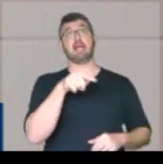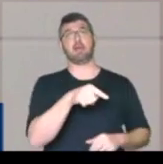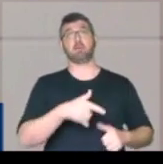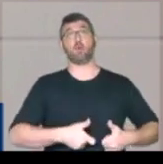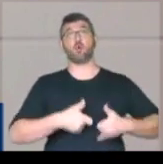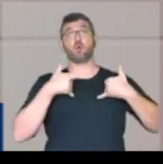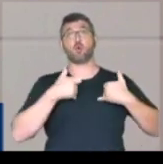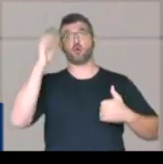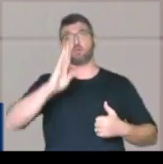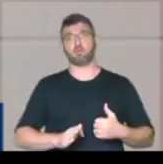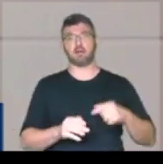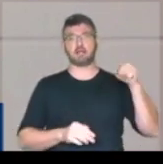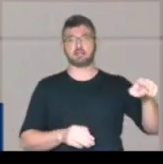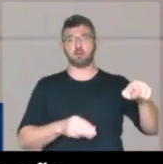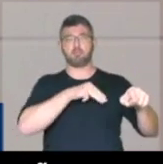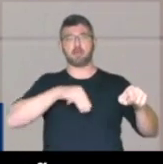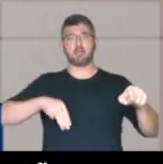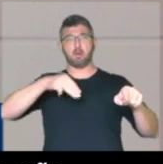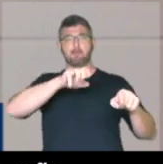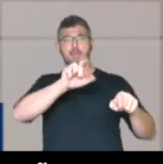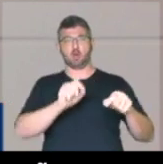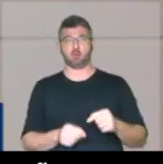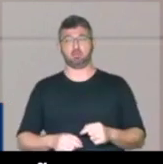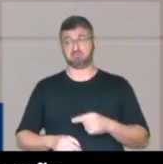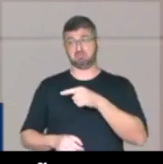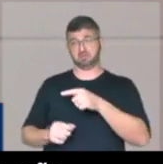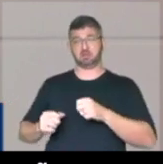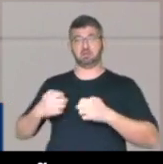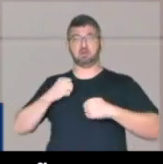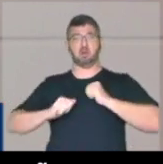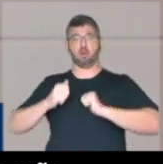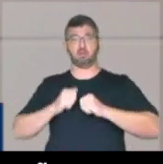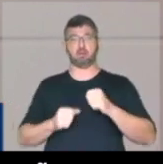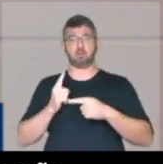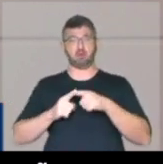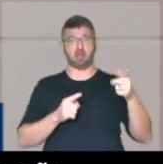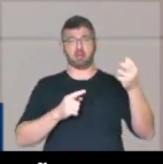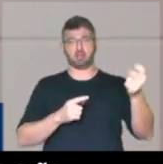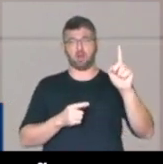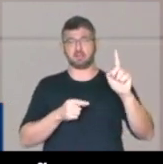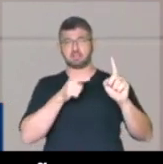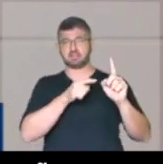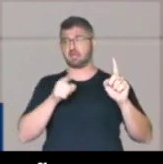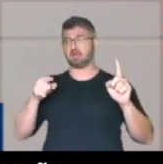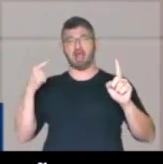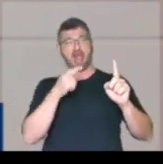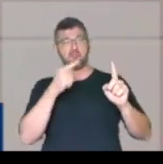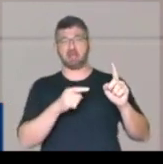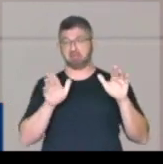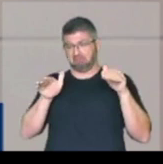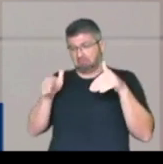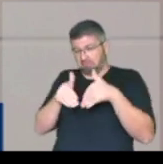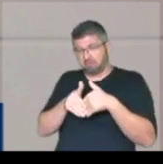É um orgulho para o Brasil, o ministro Celso Chimelo. Talvez o que incomode nele é que ele não se dobre a quem faz ameaças a ele,